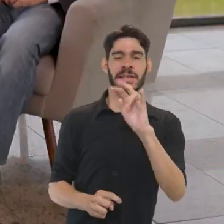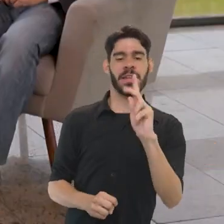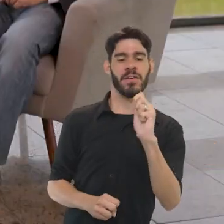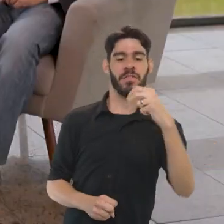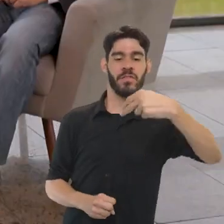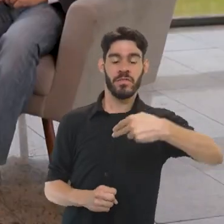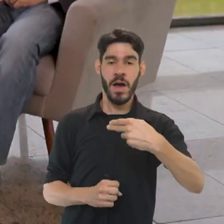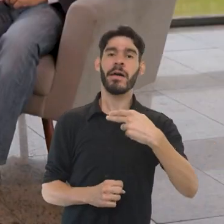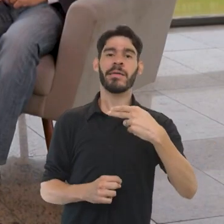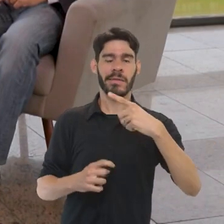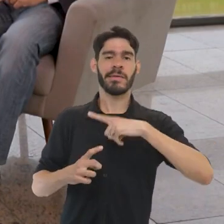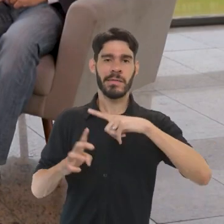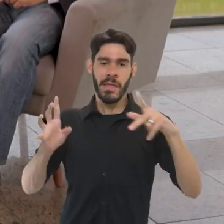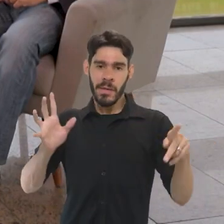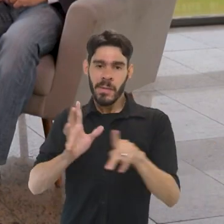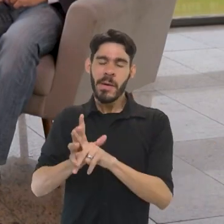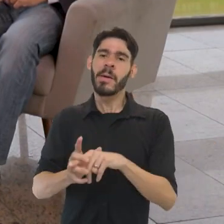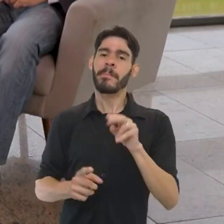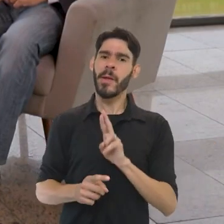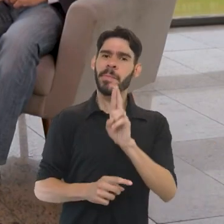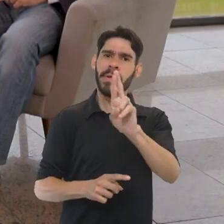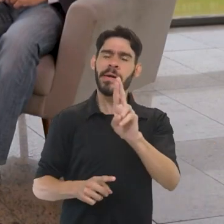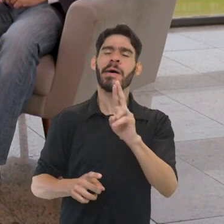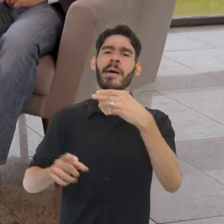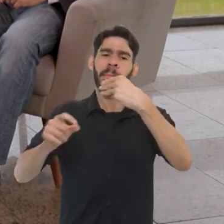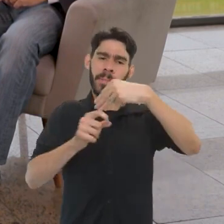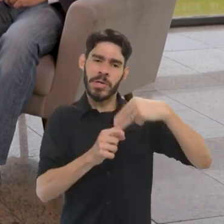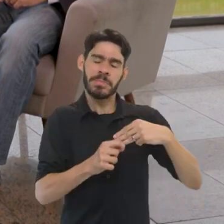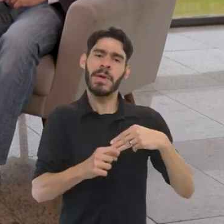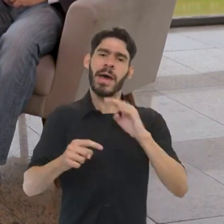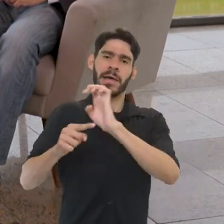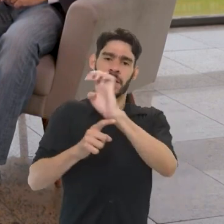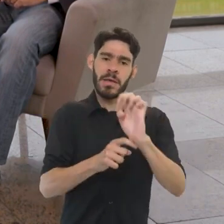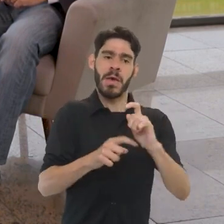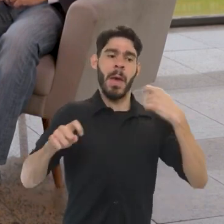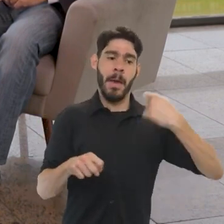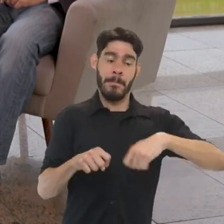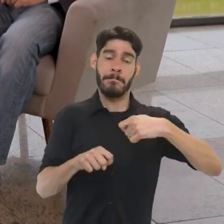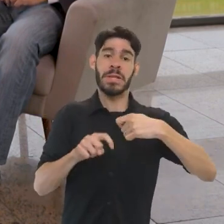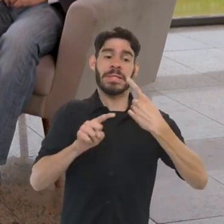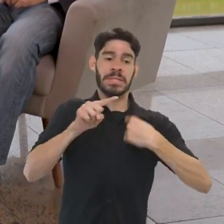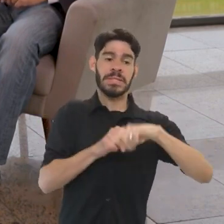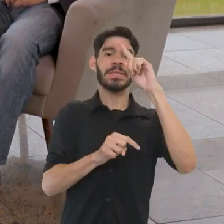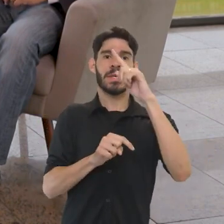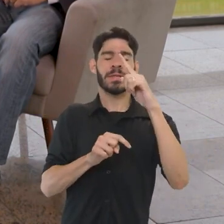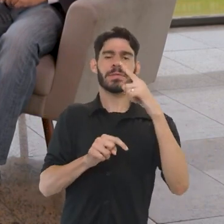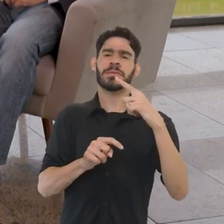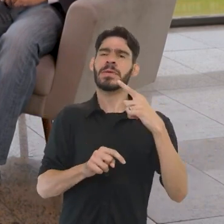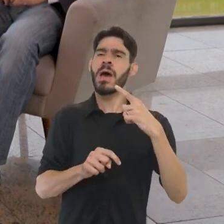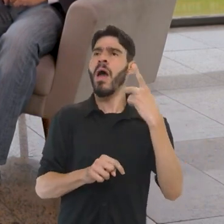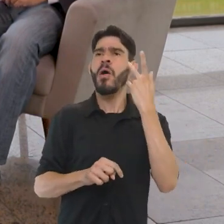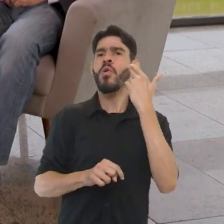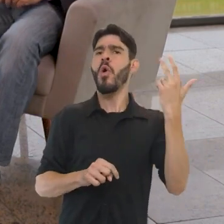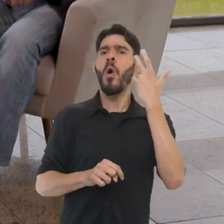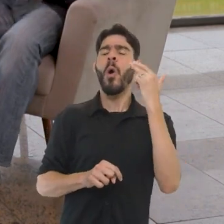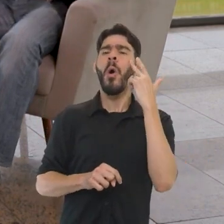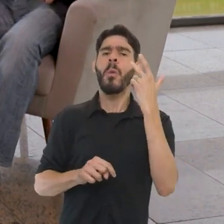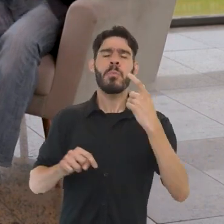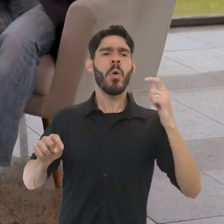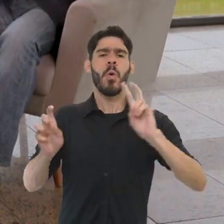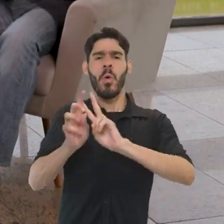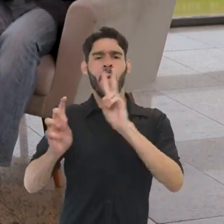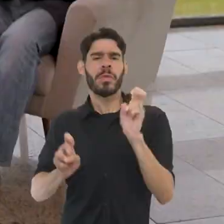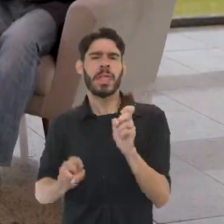IFAM com os entes municipais e estaduais. Mas a gente precisa avançar muito, a gente precisa popularizar essa pauta, esse tema, essa